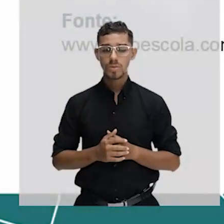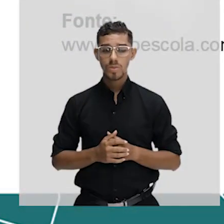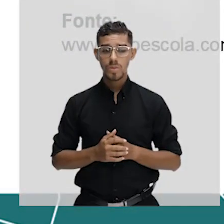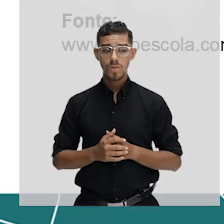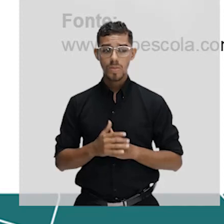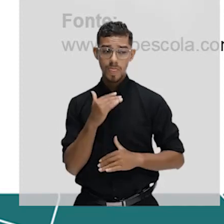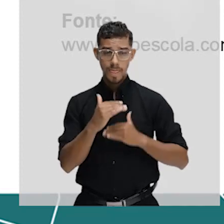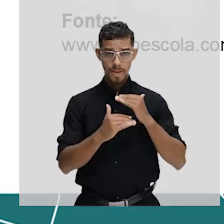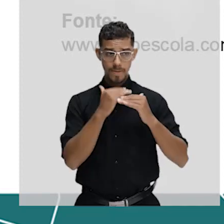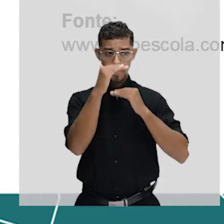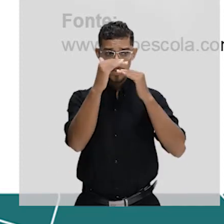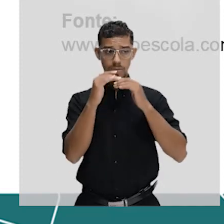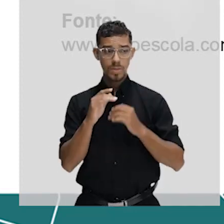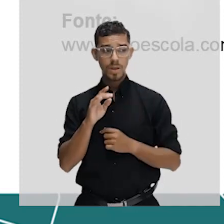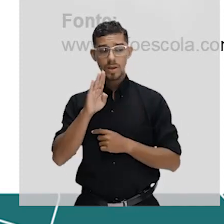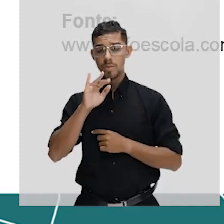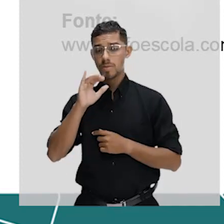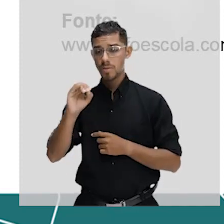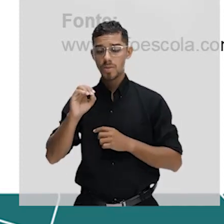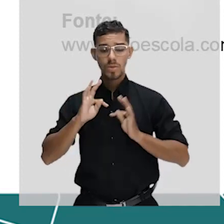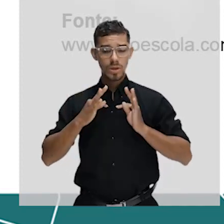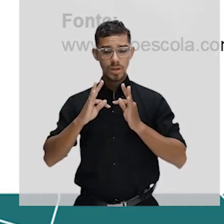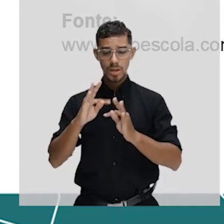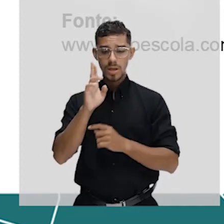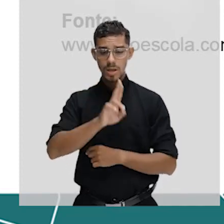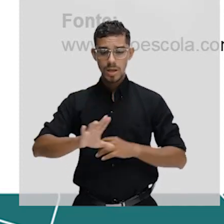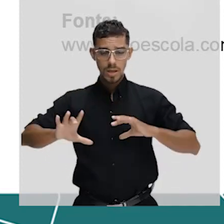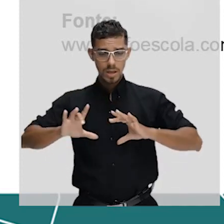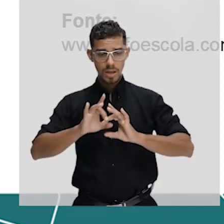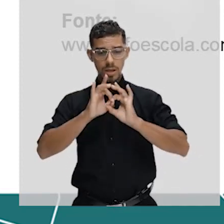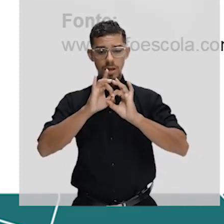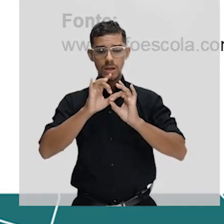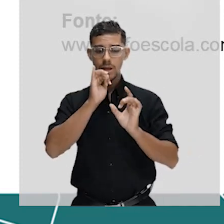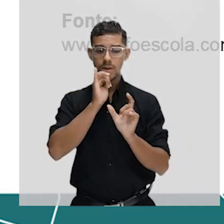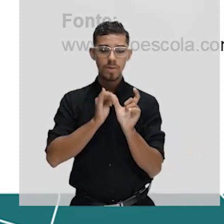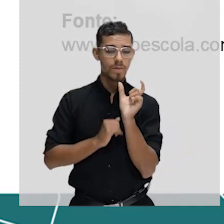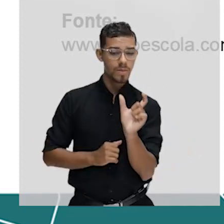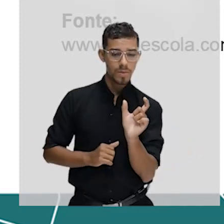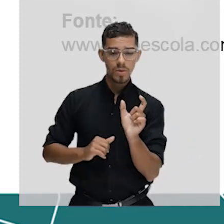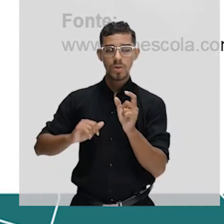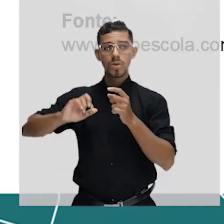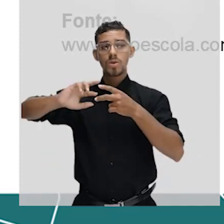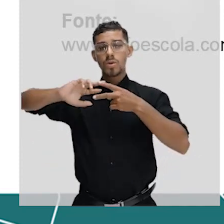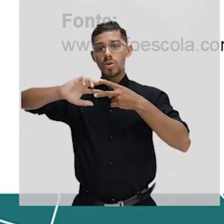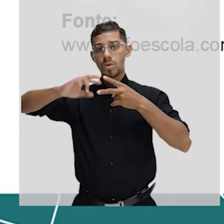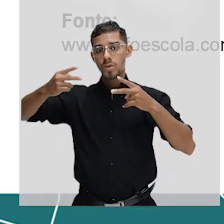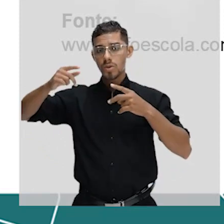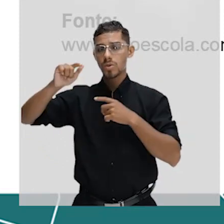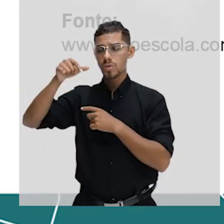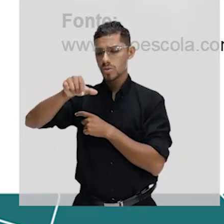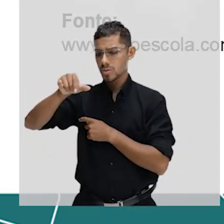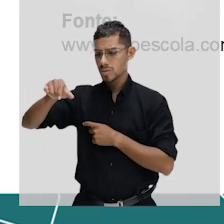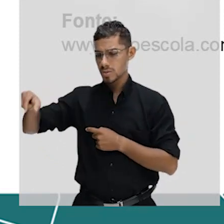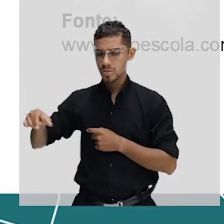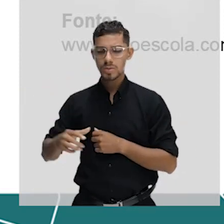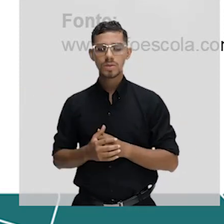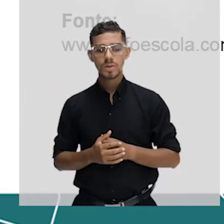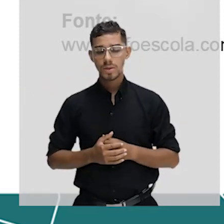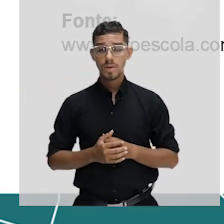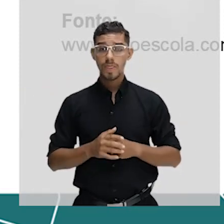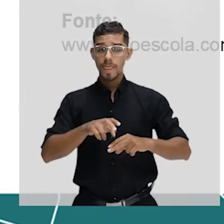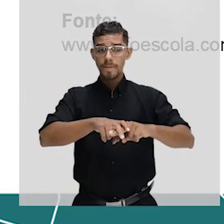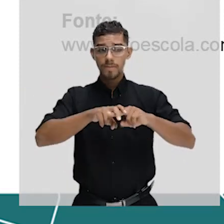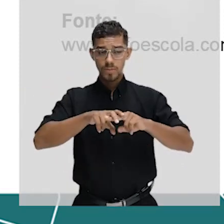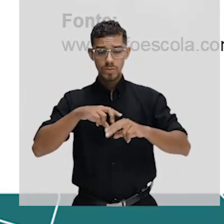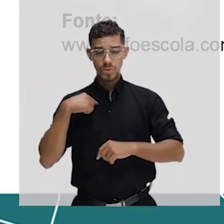desenvolvimento da biotecnologia está ligado aos conhecimentos a respeito dos genes, dos seres vivos. Por isso a gente